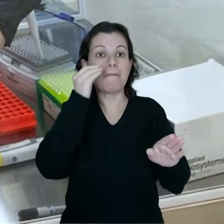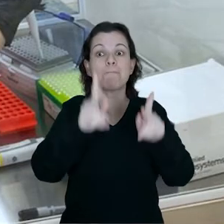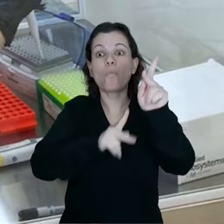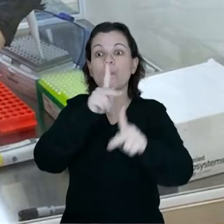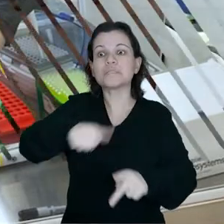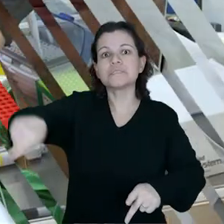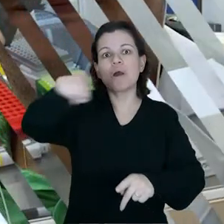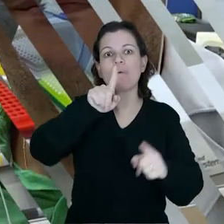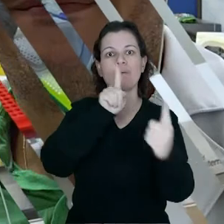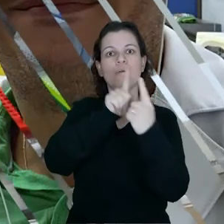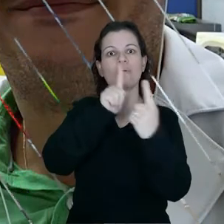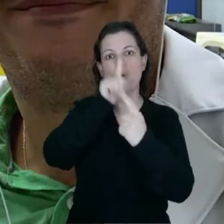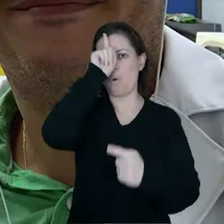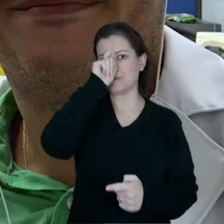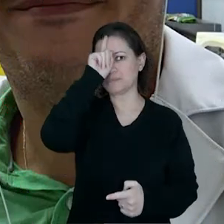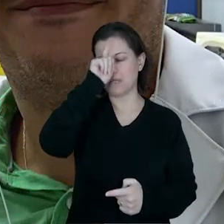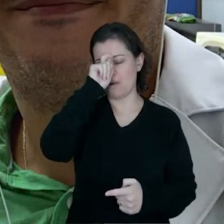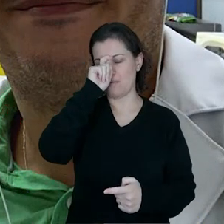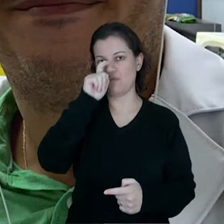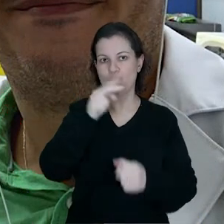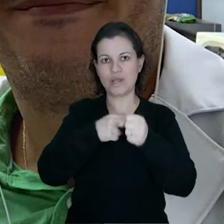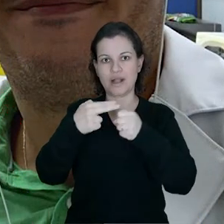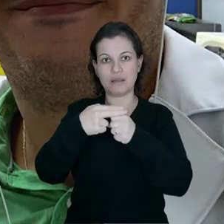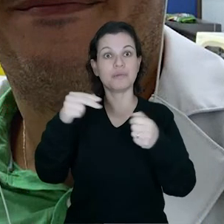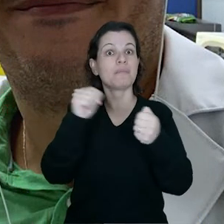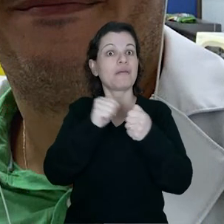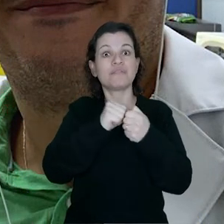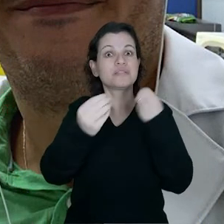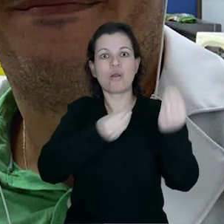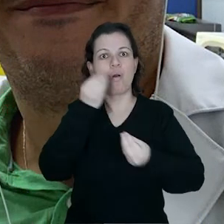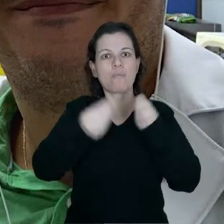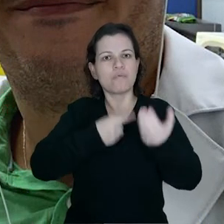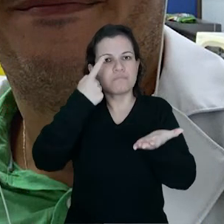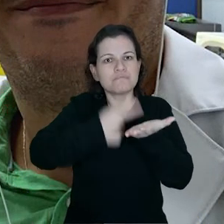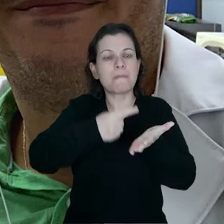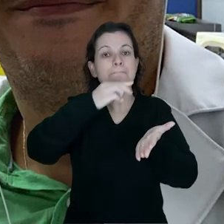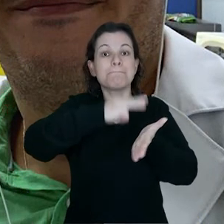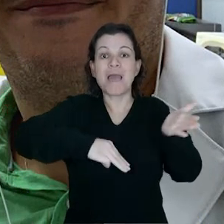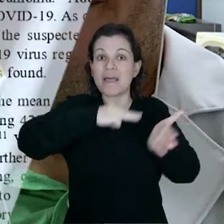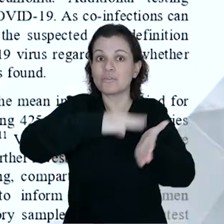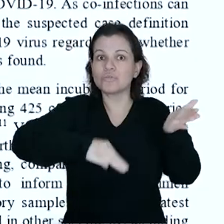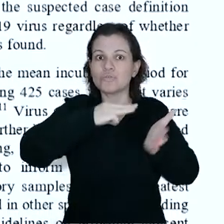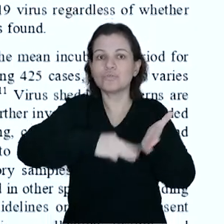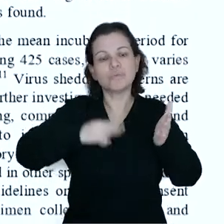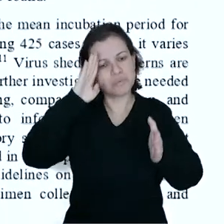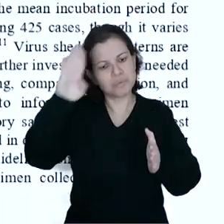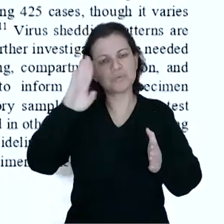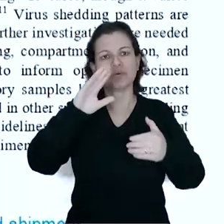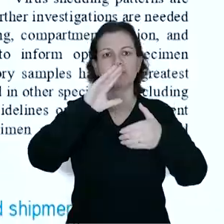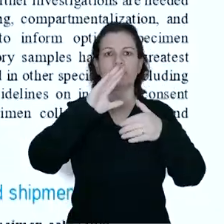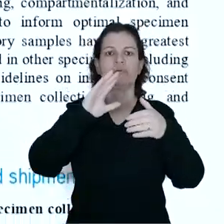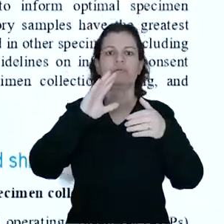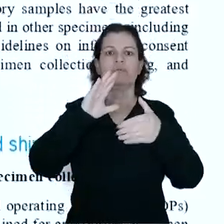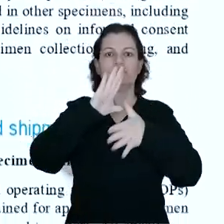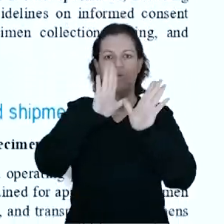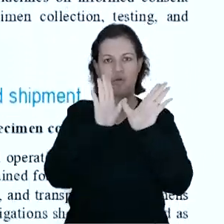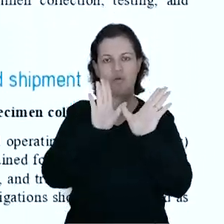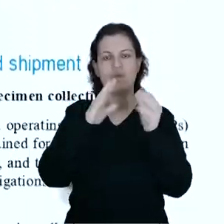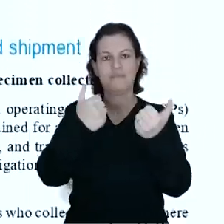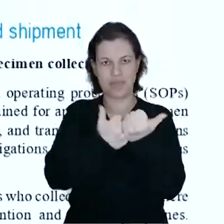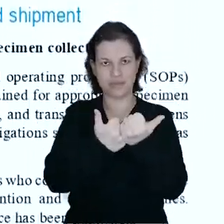atendida pelo Hospital das Clínicas da Unicamp. Então, para fazer isso, nós tivemos que estabelecer o método preconizado pela OMS